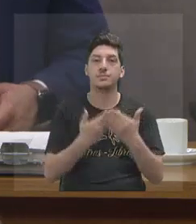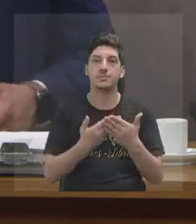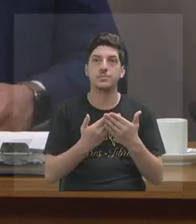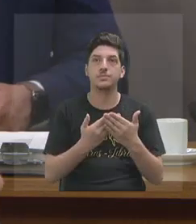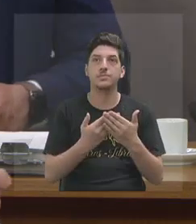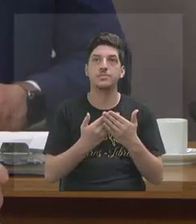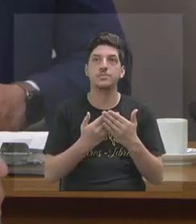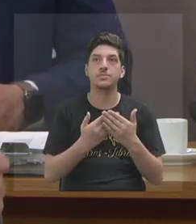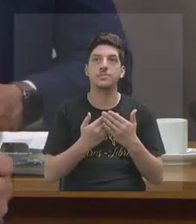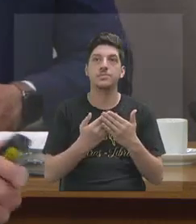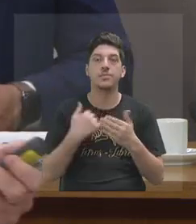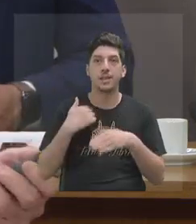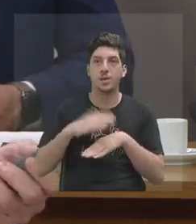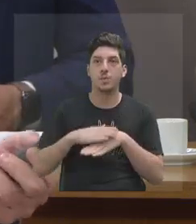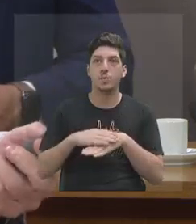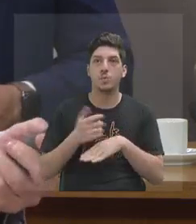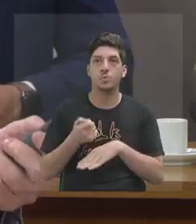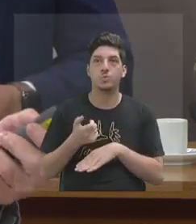Ah, eu que mexo aqui.